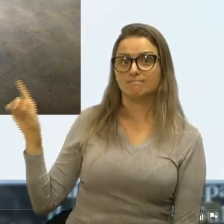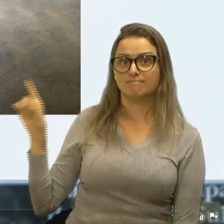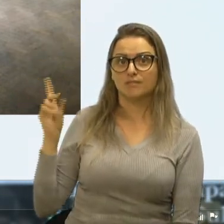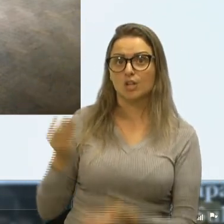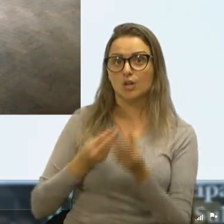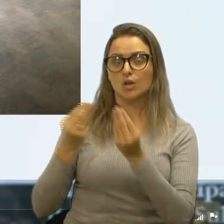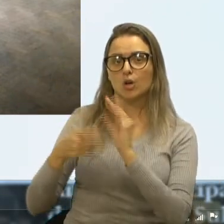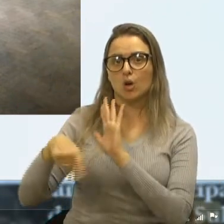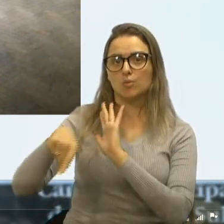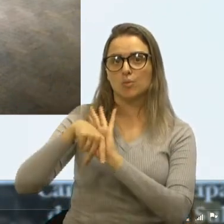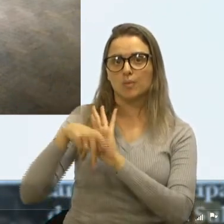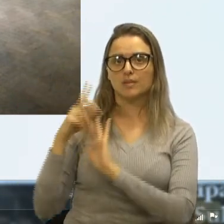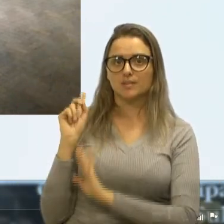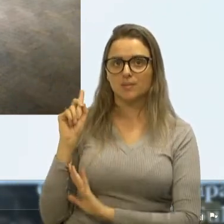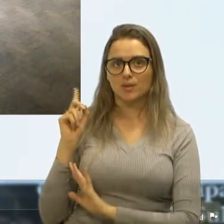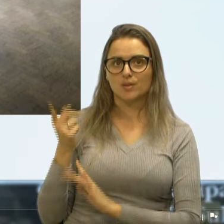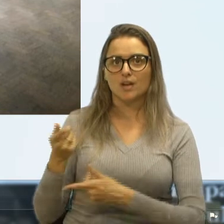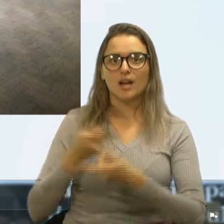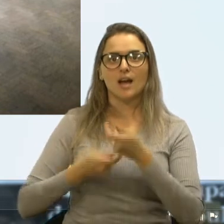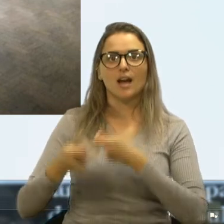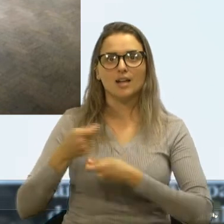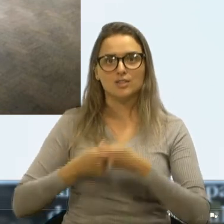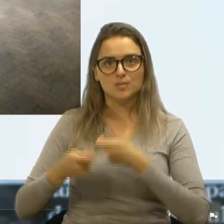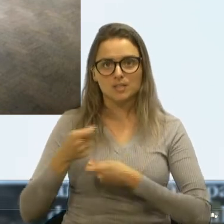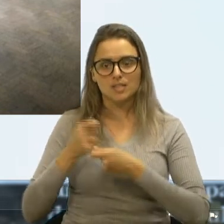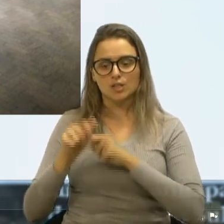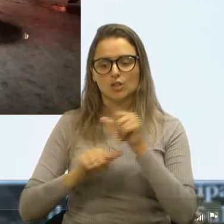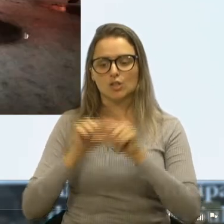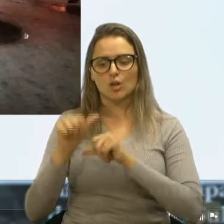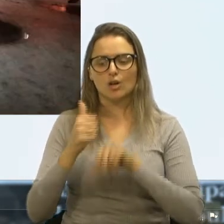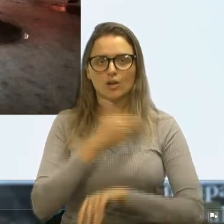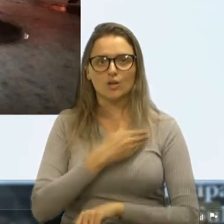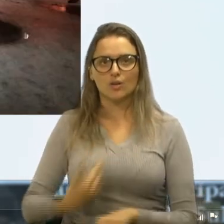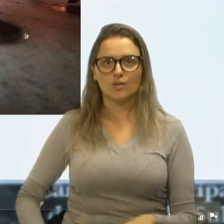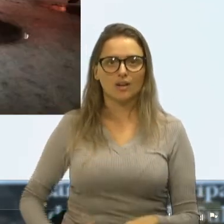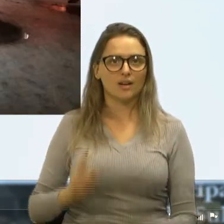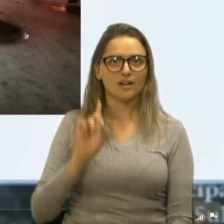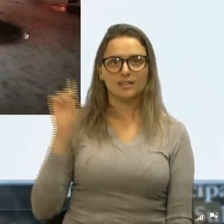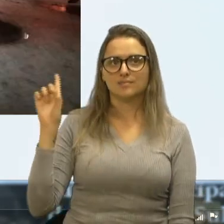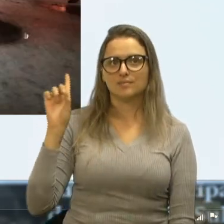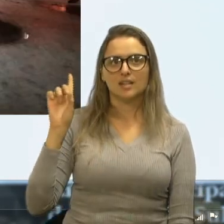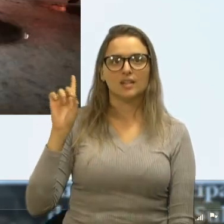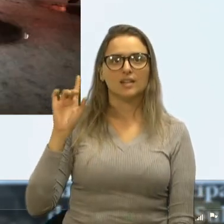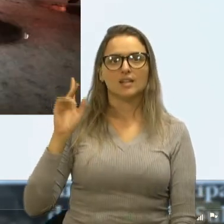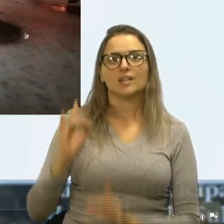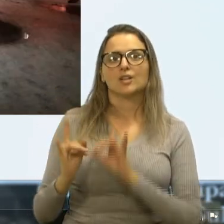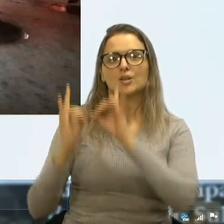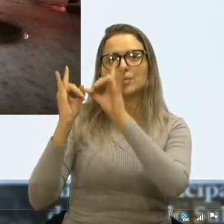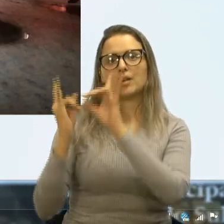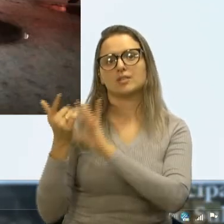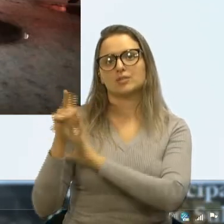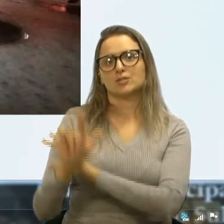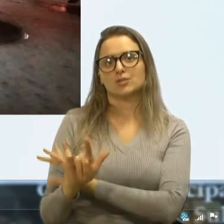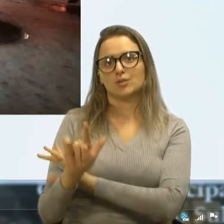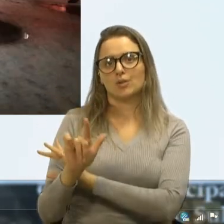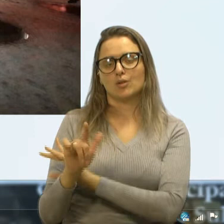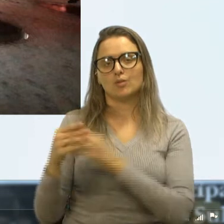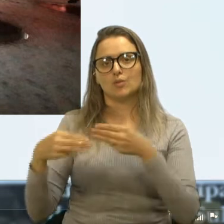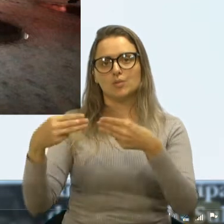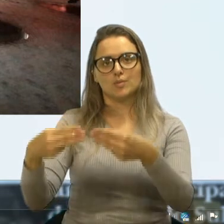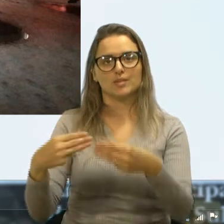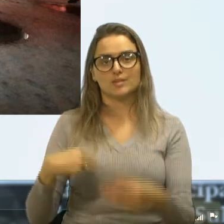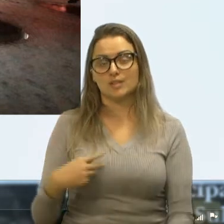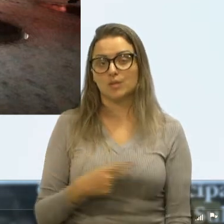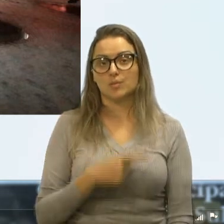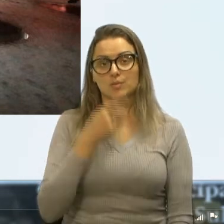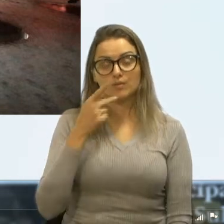As administrações vêm, vão, trocam e o prédio público, mais um, dito pelo Ministério Público, que iria apodrecer.